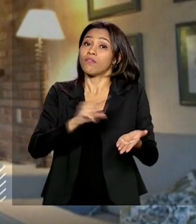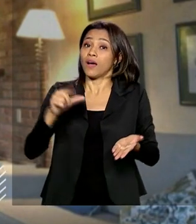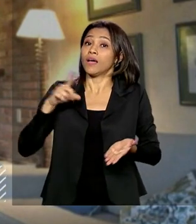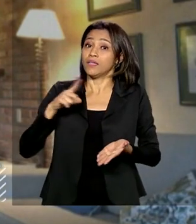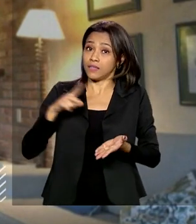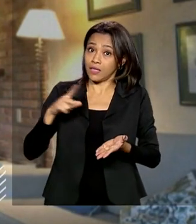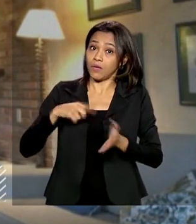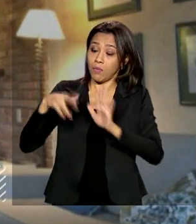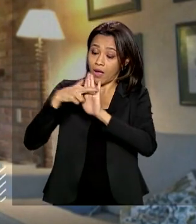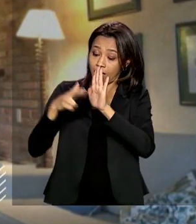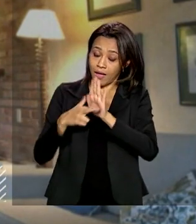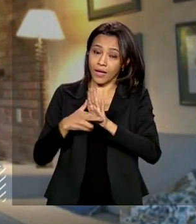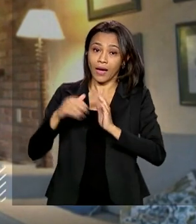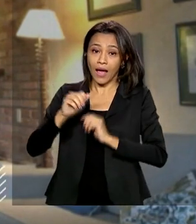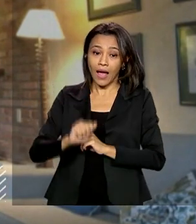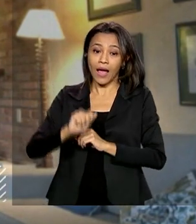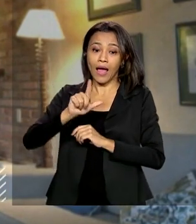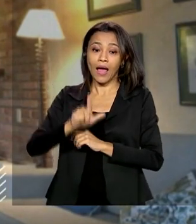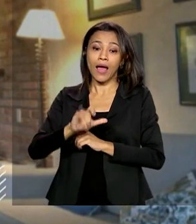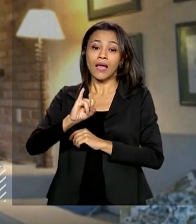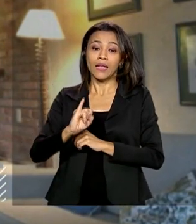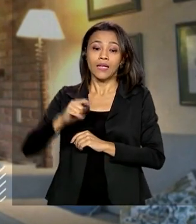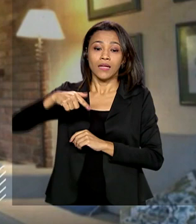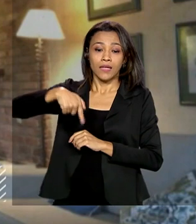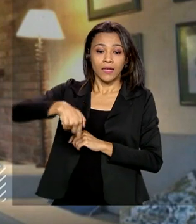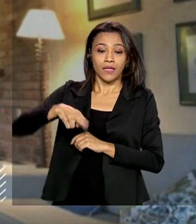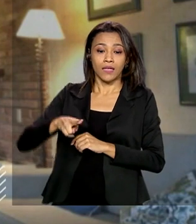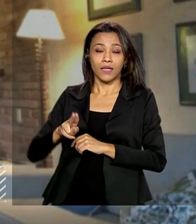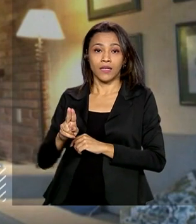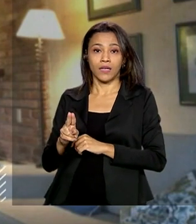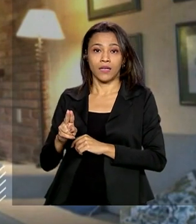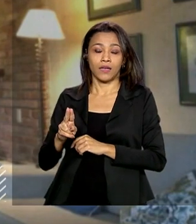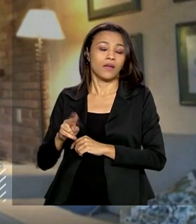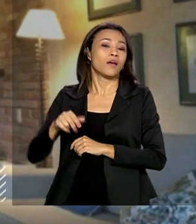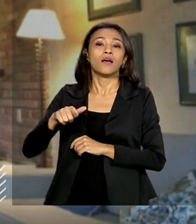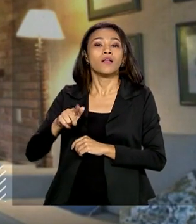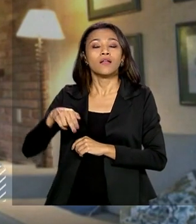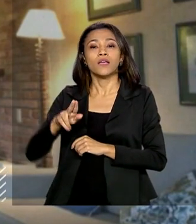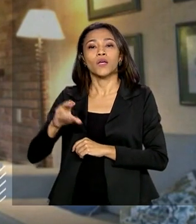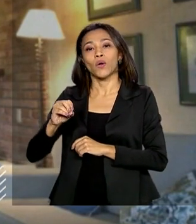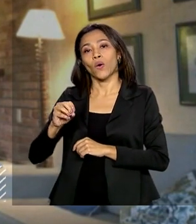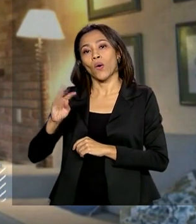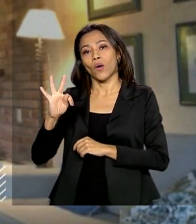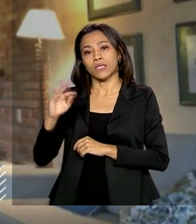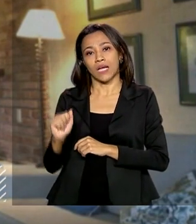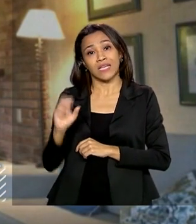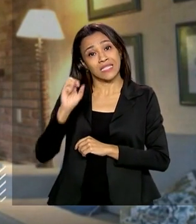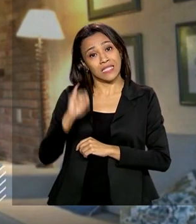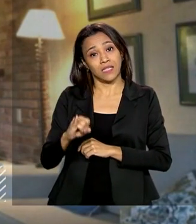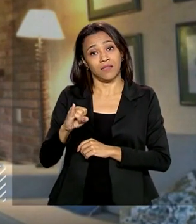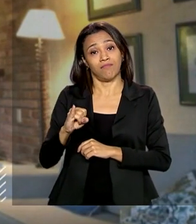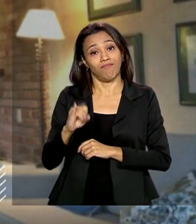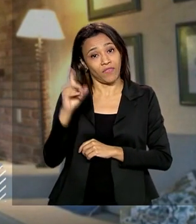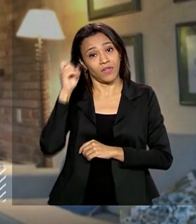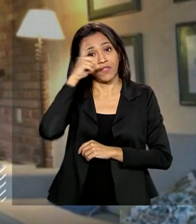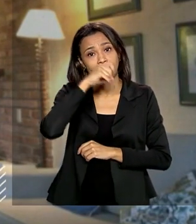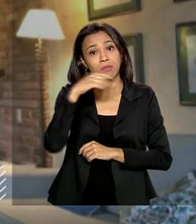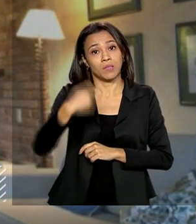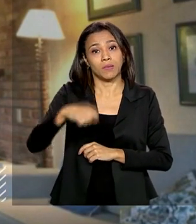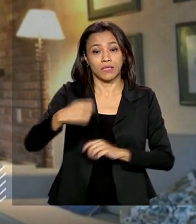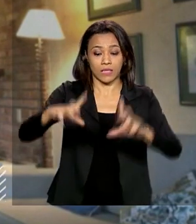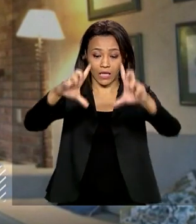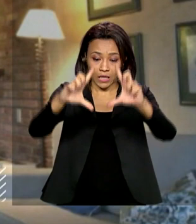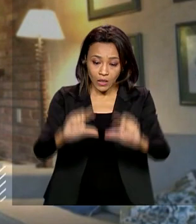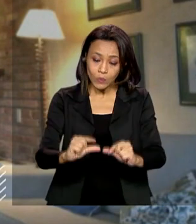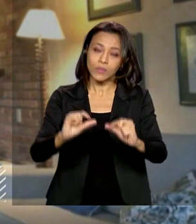diferenciada para compensar se, por acaso, não houver uma desoneração da folha de